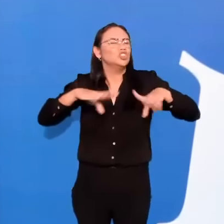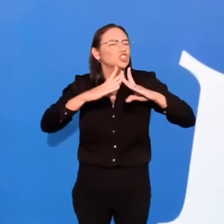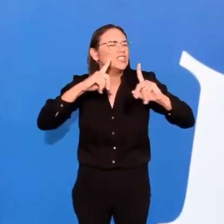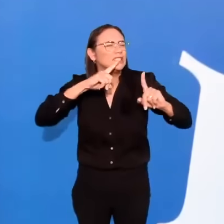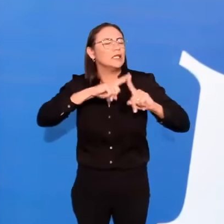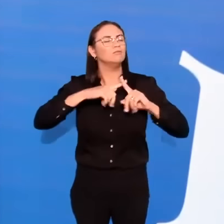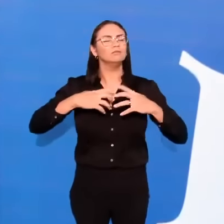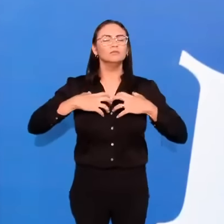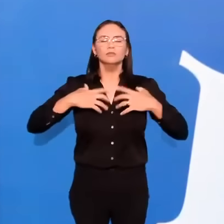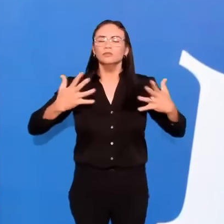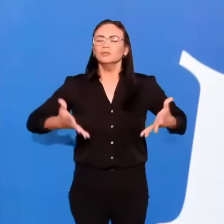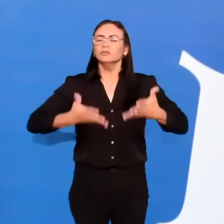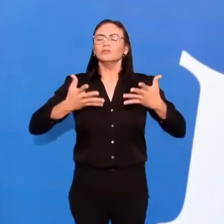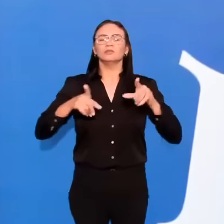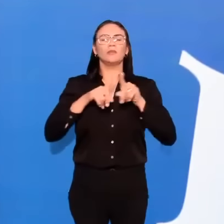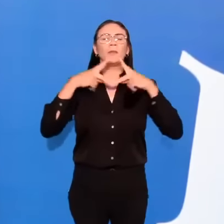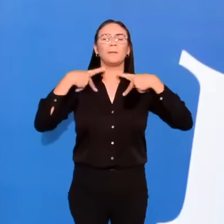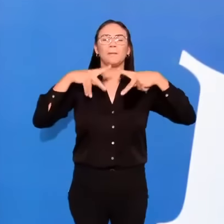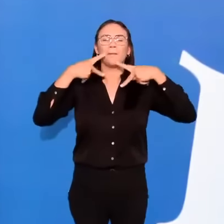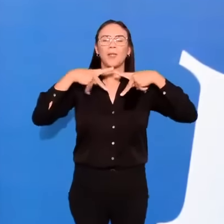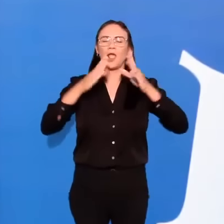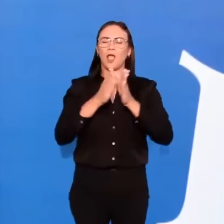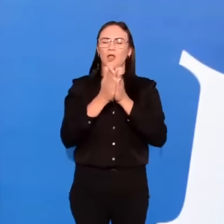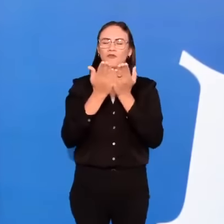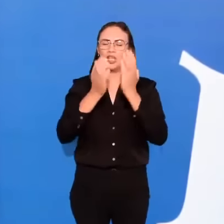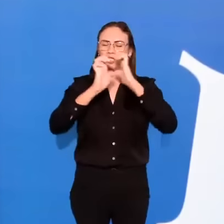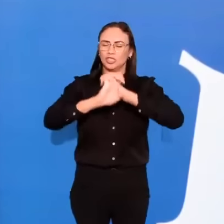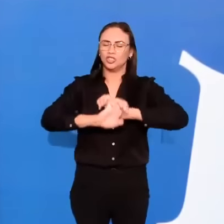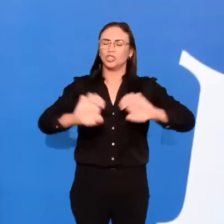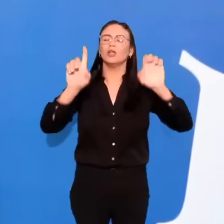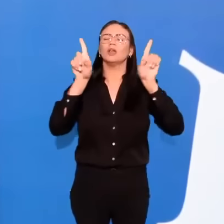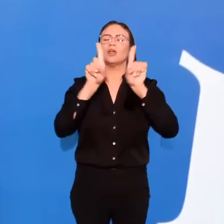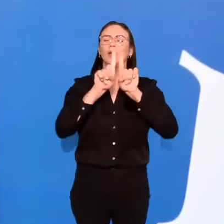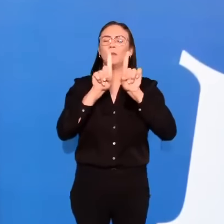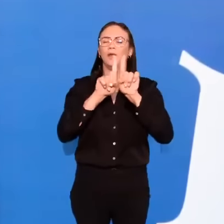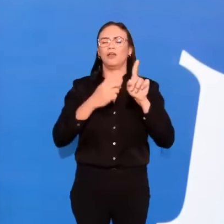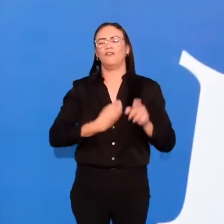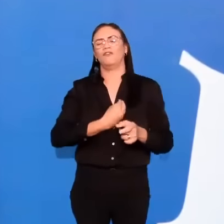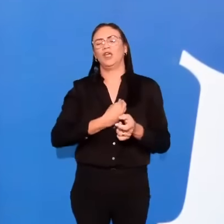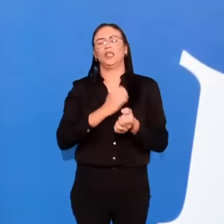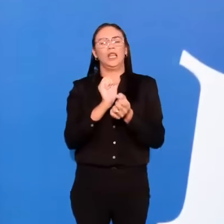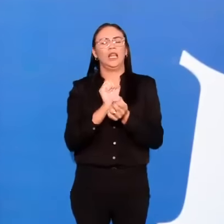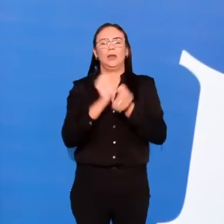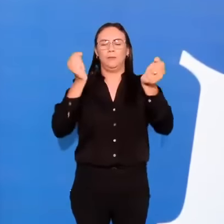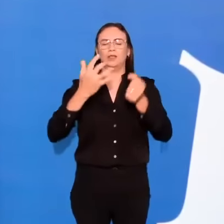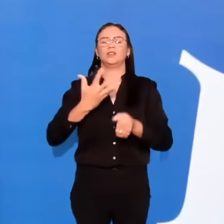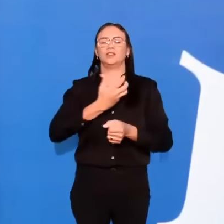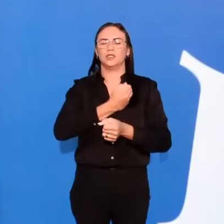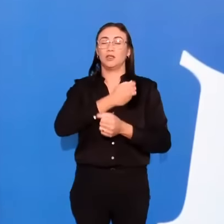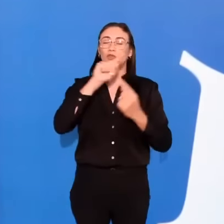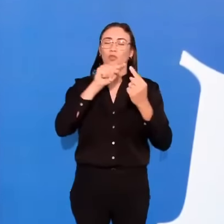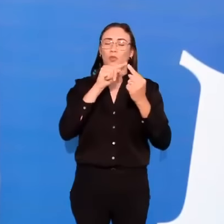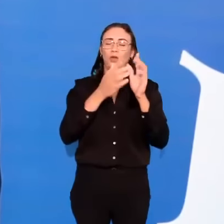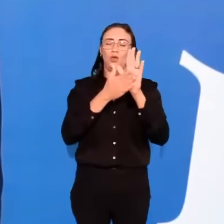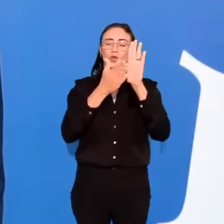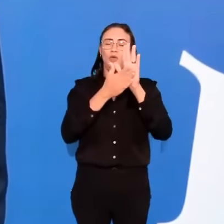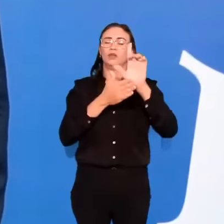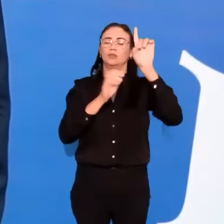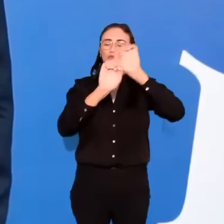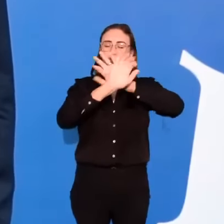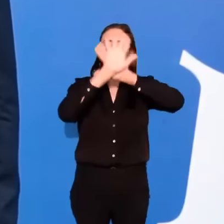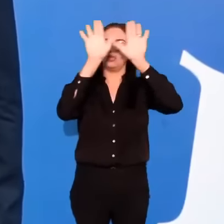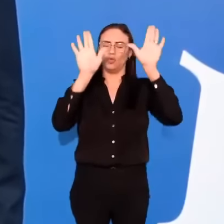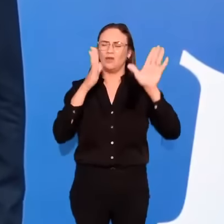E o Teu Evangelho possa ser proclamado. E vidas sejam libertas e salvas, para o louvor da Tua glória. É isso que te